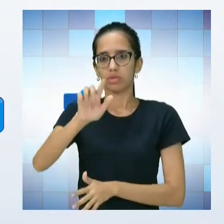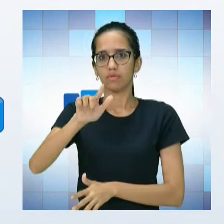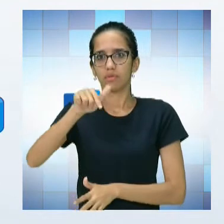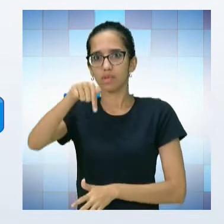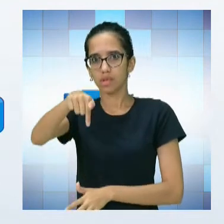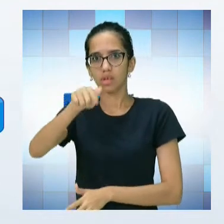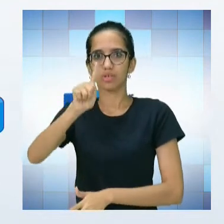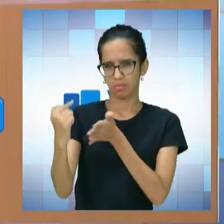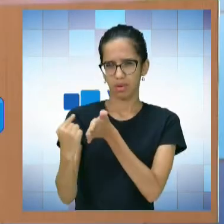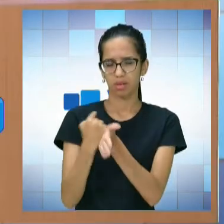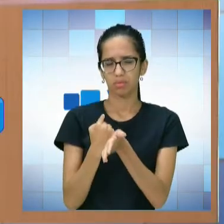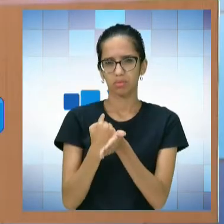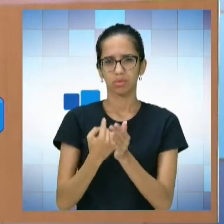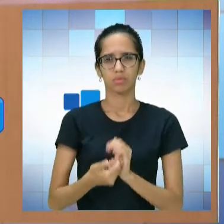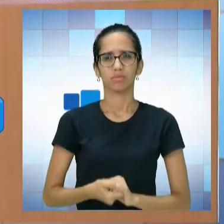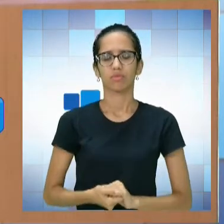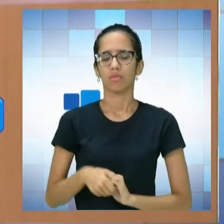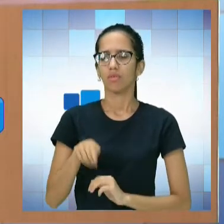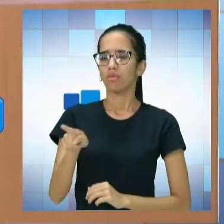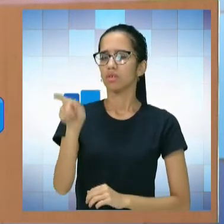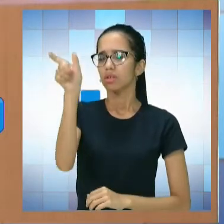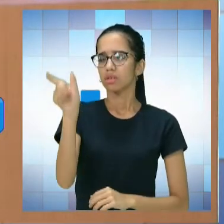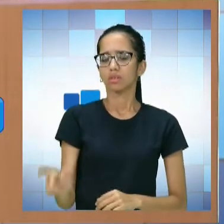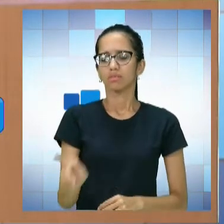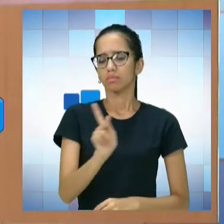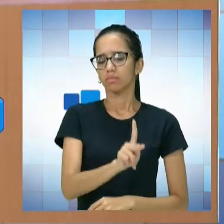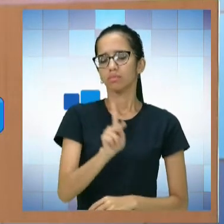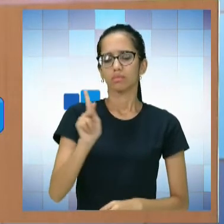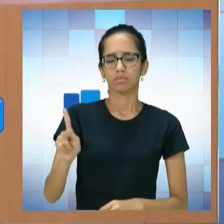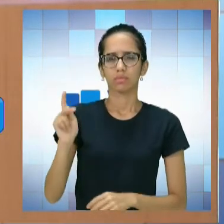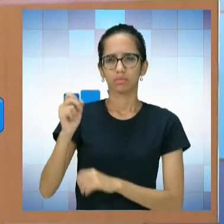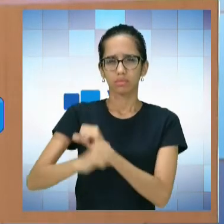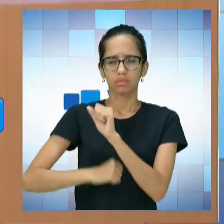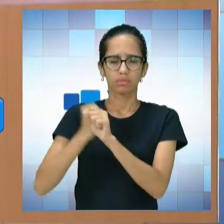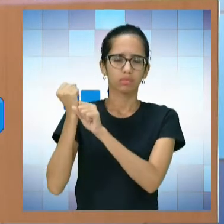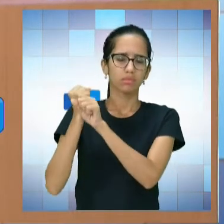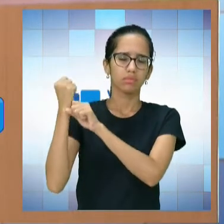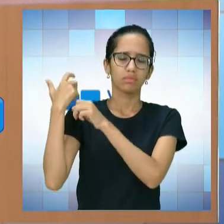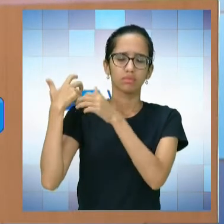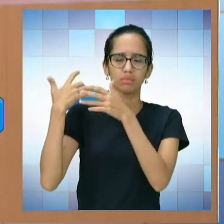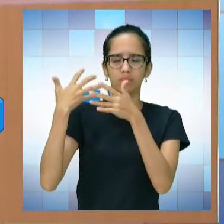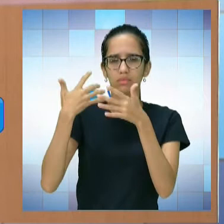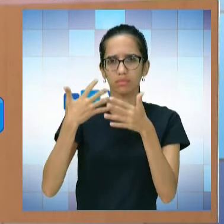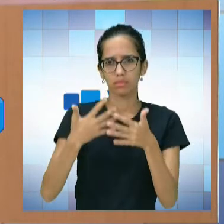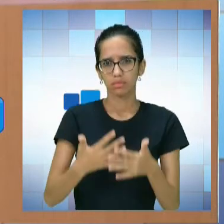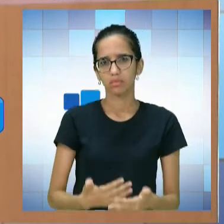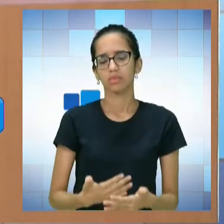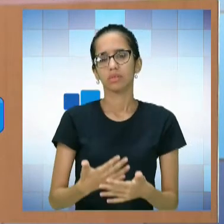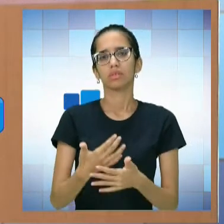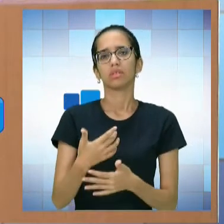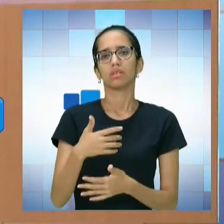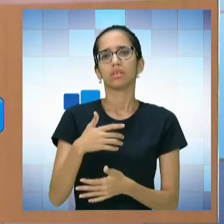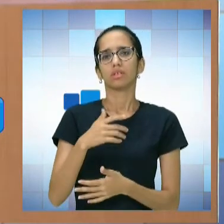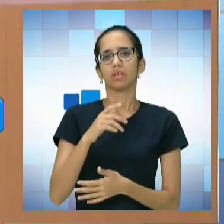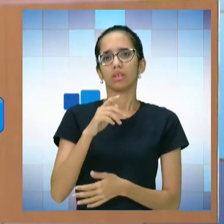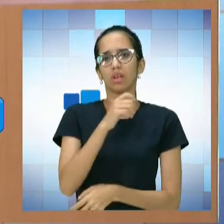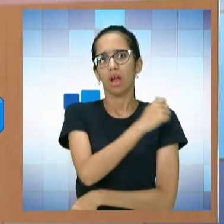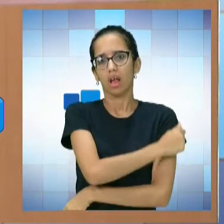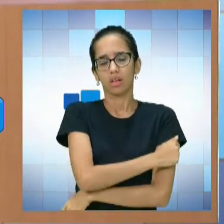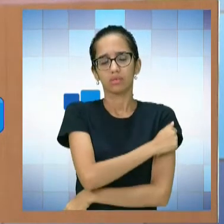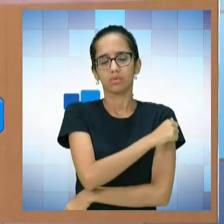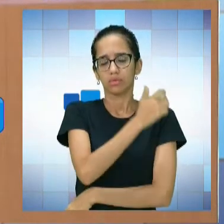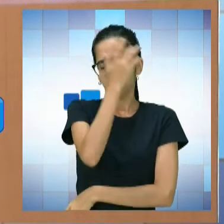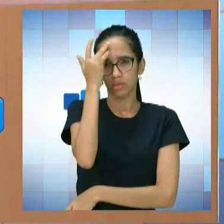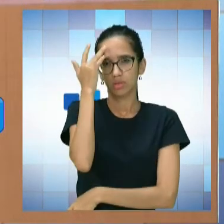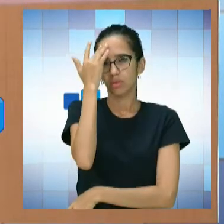ano do ensino médio. O senhor, professor, durante todos esses anos de professores de alunos cegos,